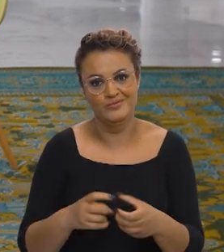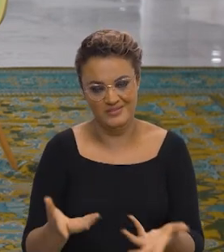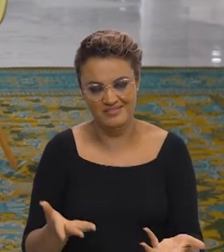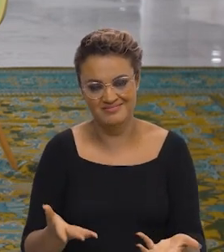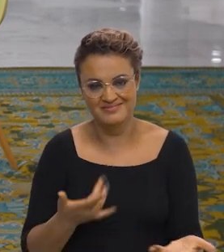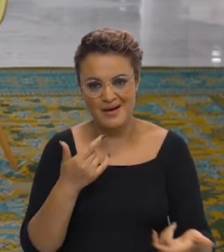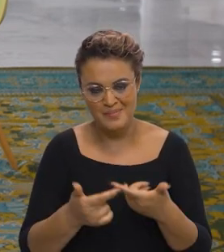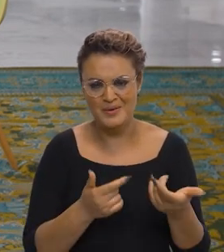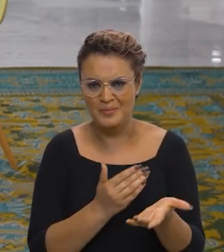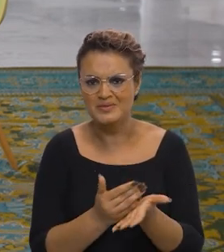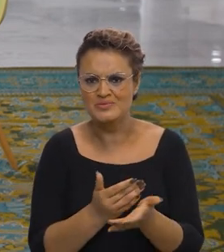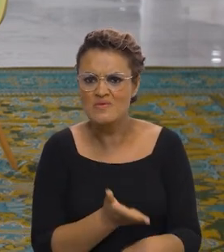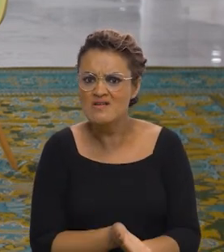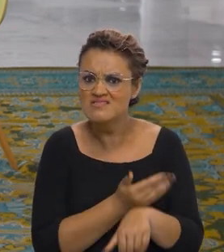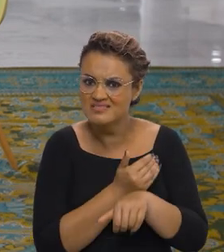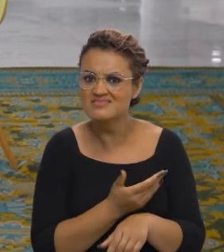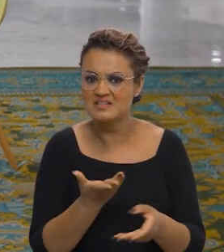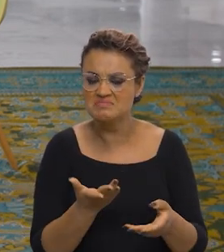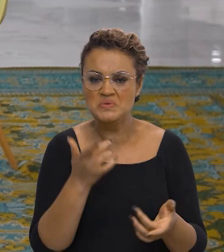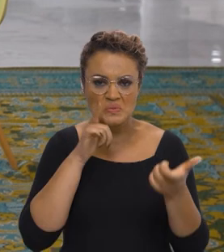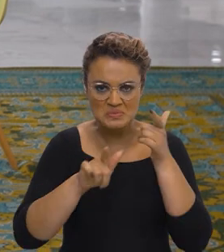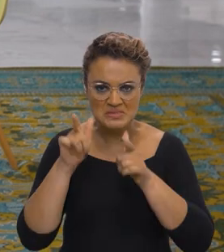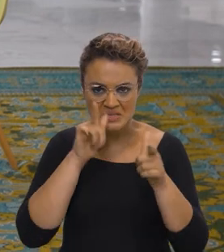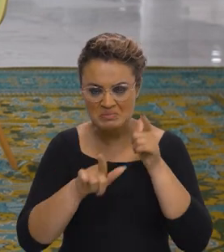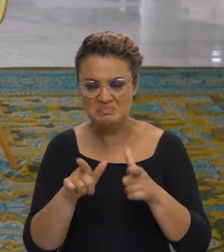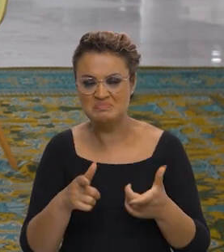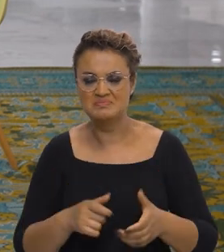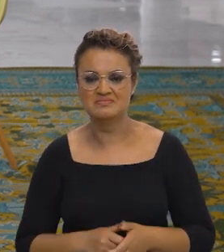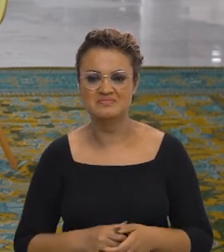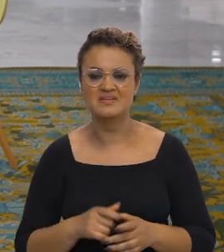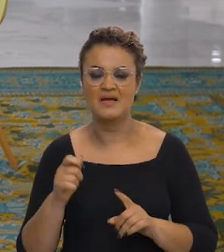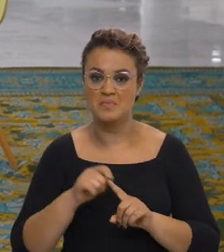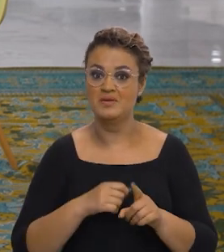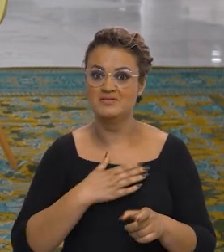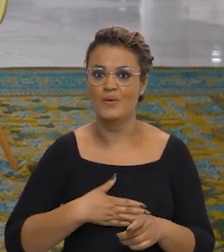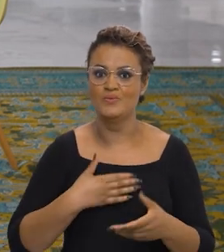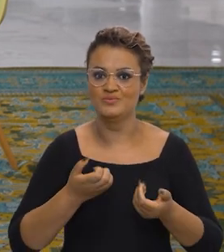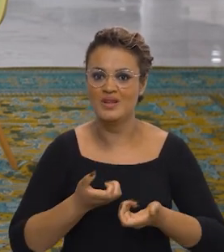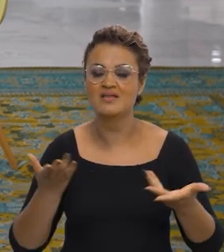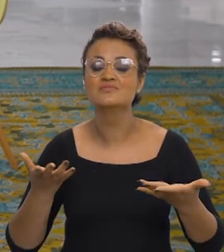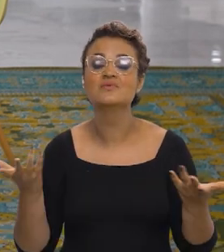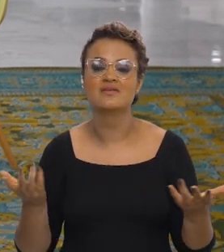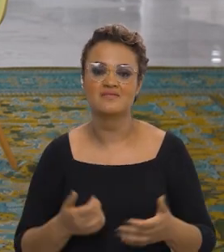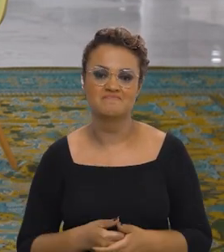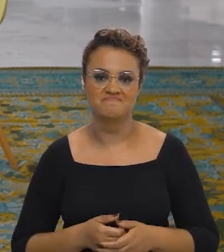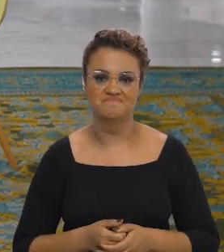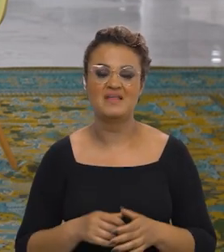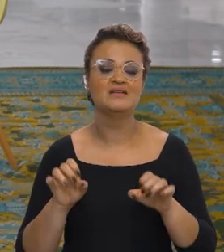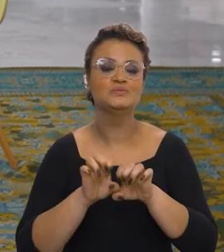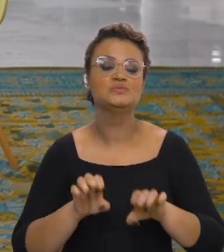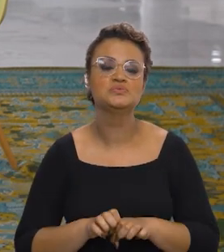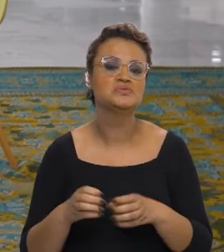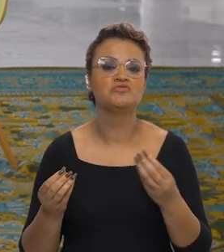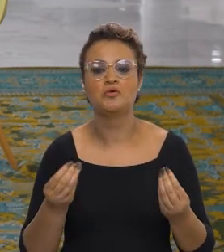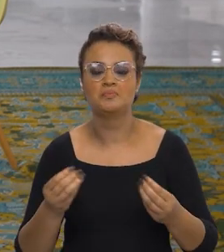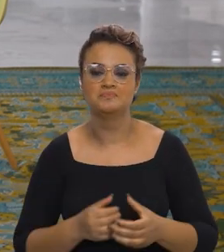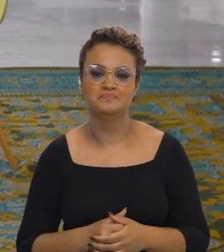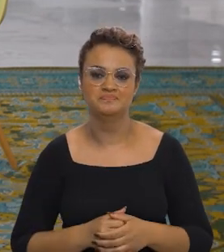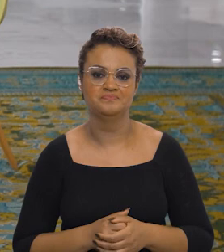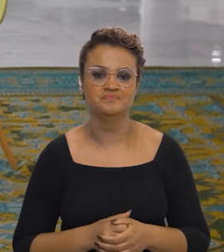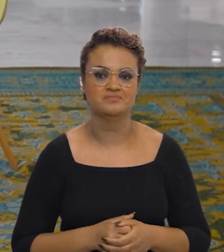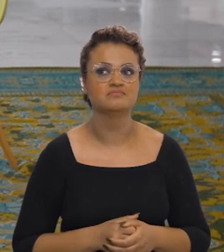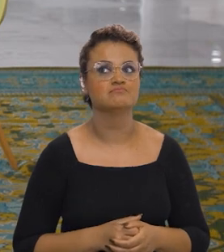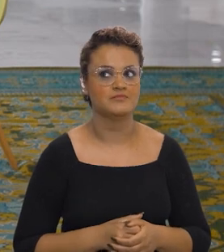de fora, o trabalho começou cedo para ser conseguido lançar agora em agosto. Conta um pouquinho para a gente como foi estruturar